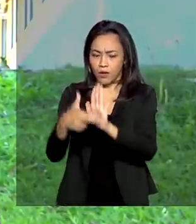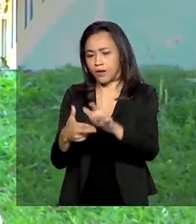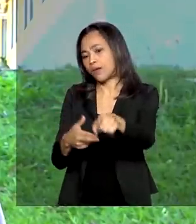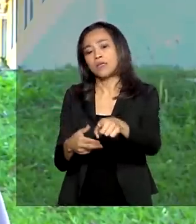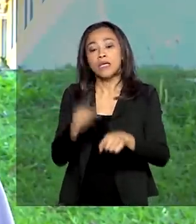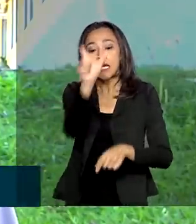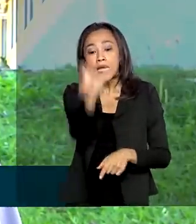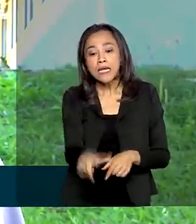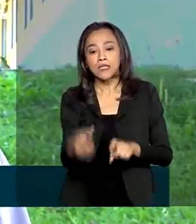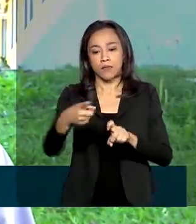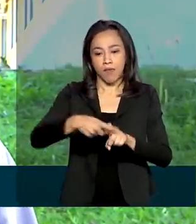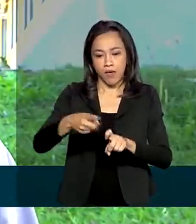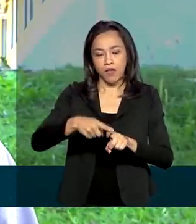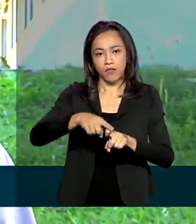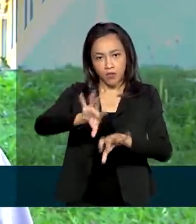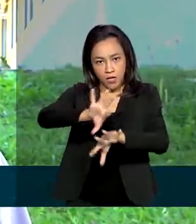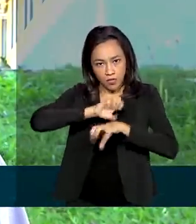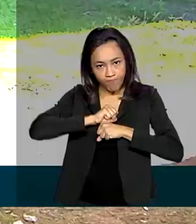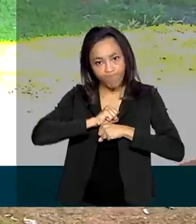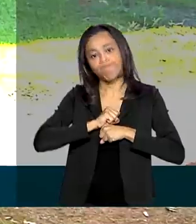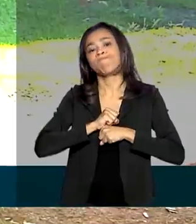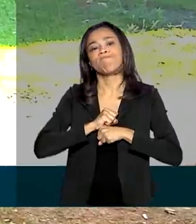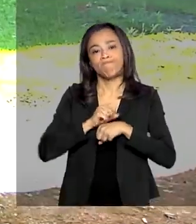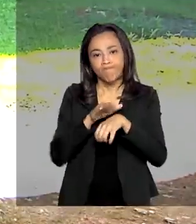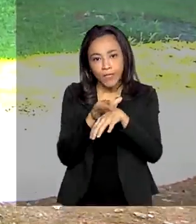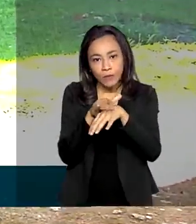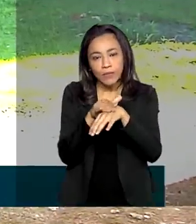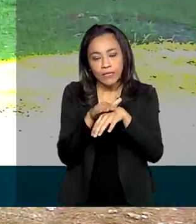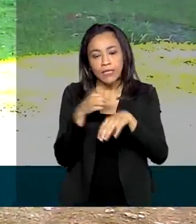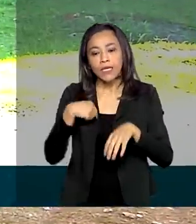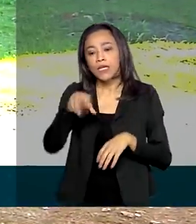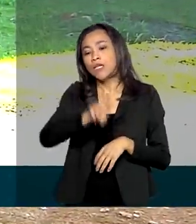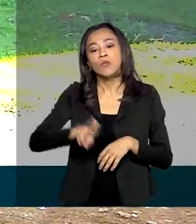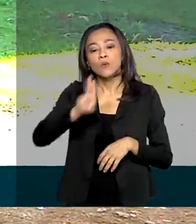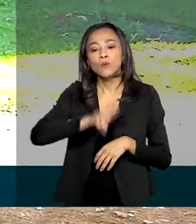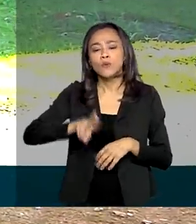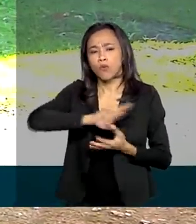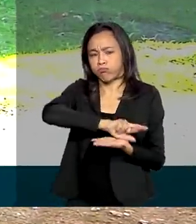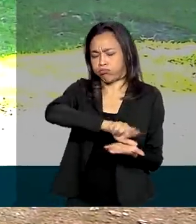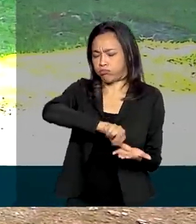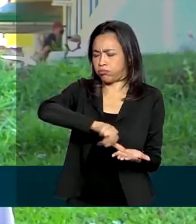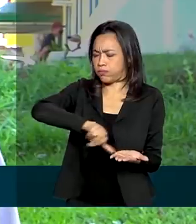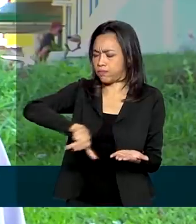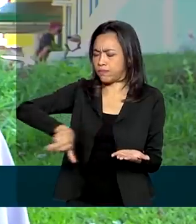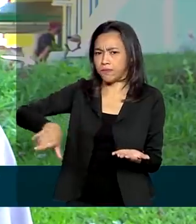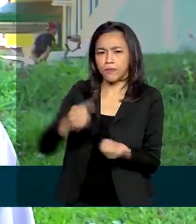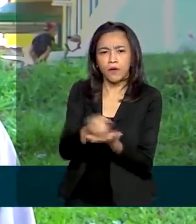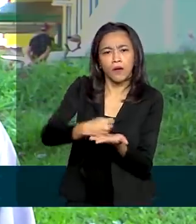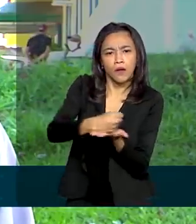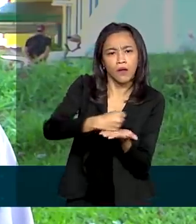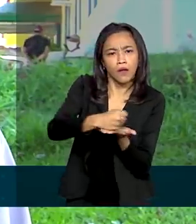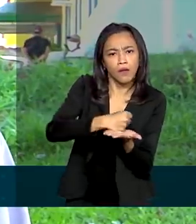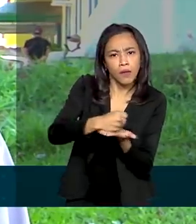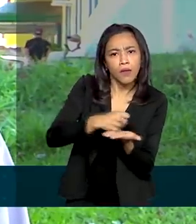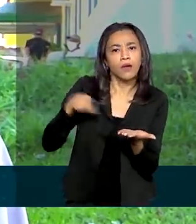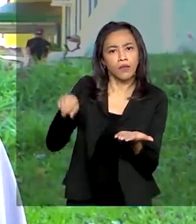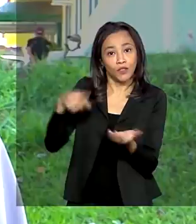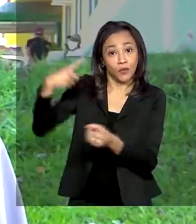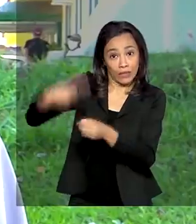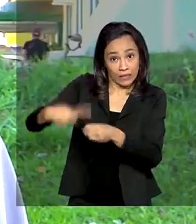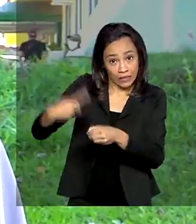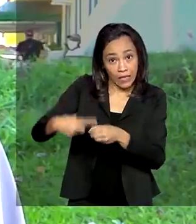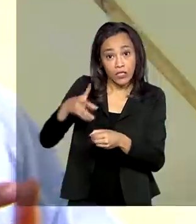Yankel contraiu o Covid-19. Ele fez uso de um conjunto de medicamentos adotado pelo município de